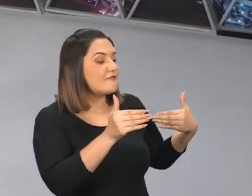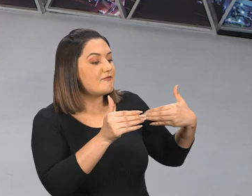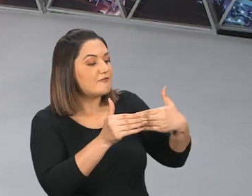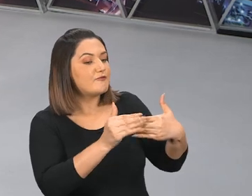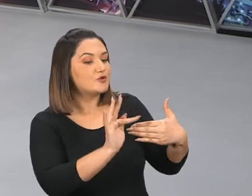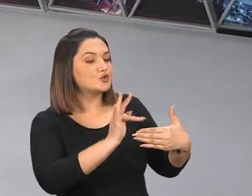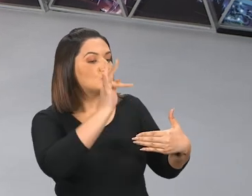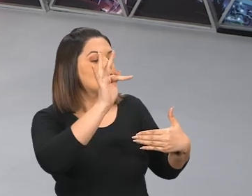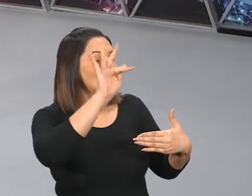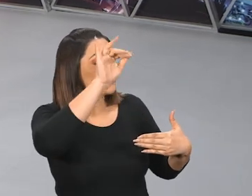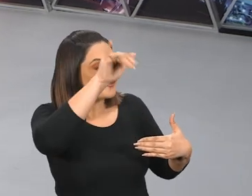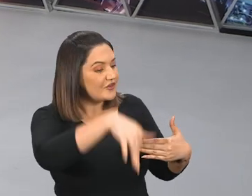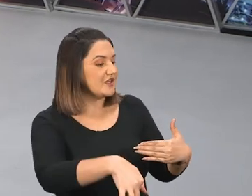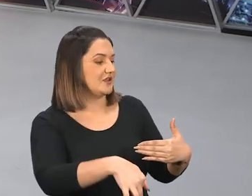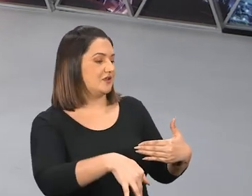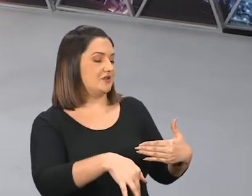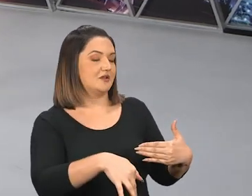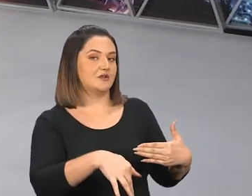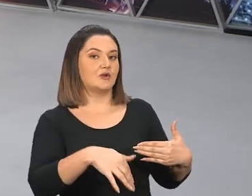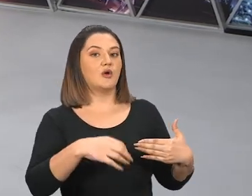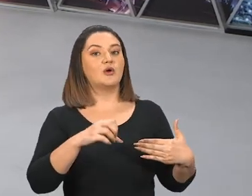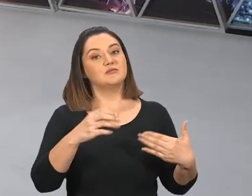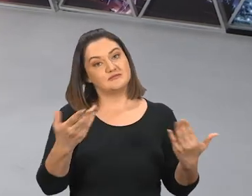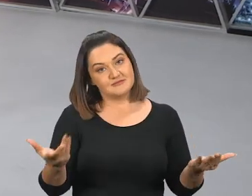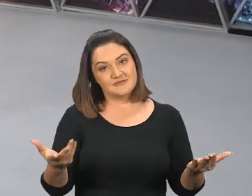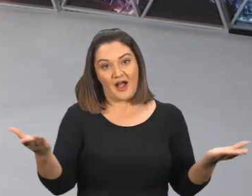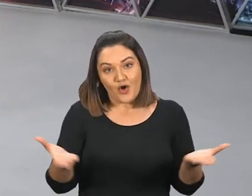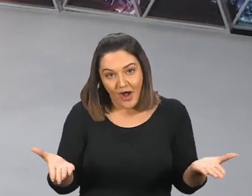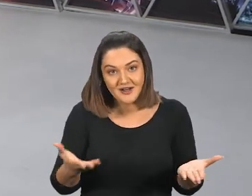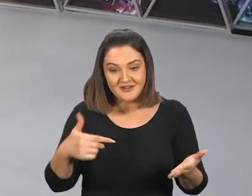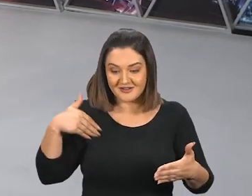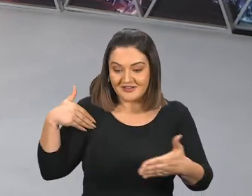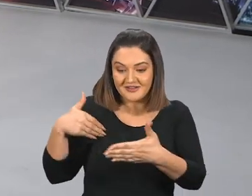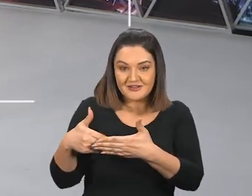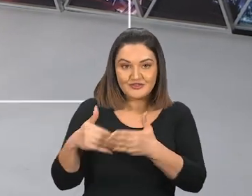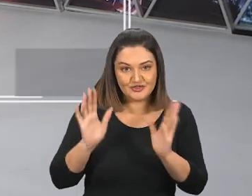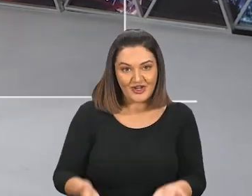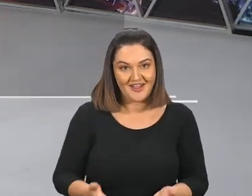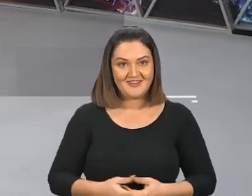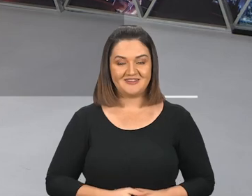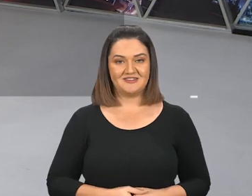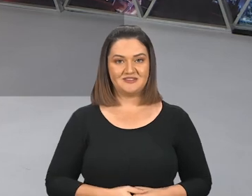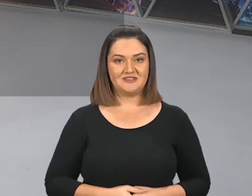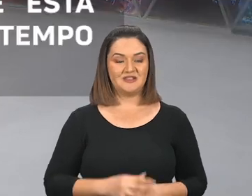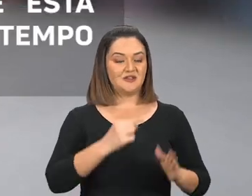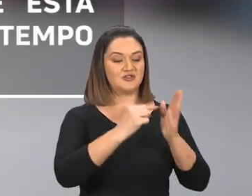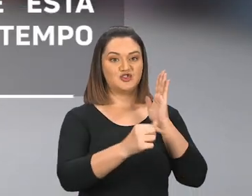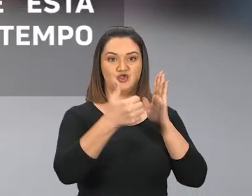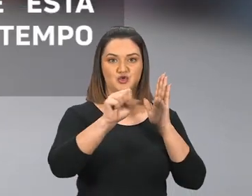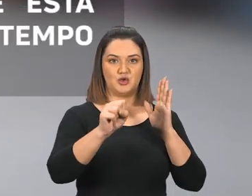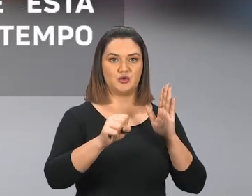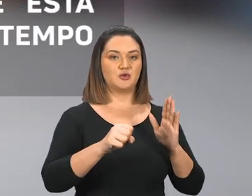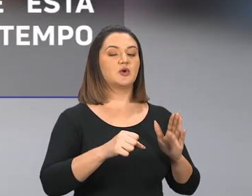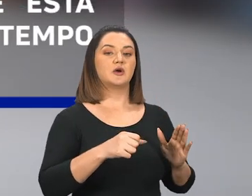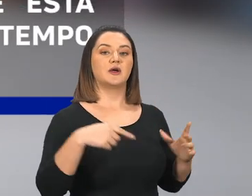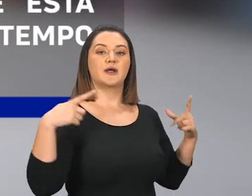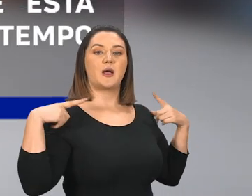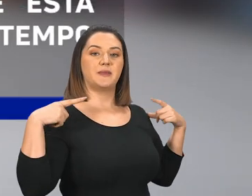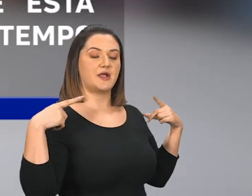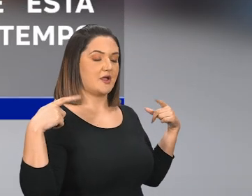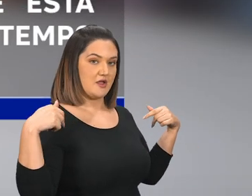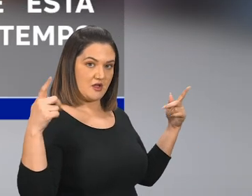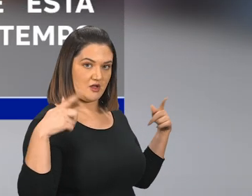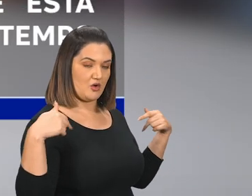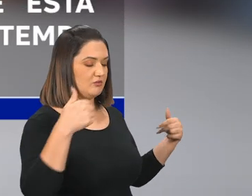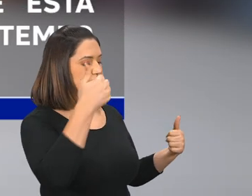para o tempo do fim, Em outras palavras, É para os nossos dias agora, Amém? Vamos para o verso 18, Falava ele comigo, Ou seja,